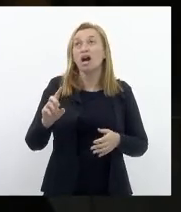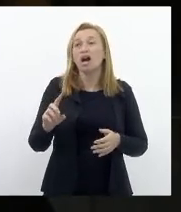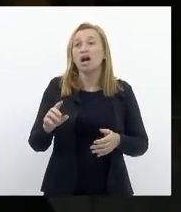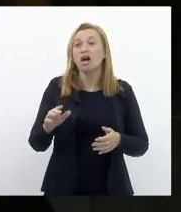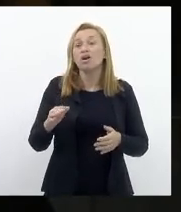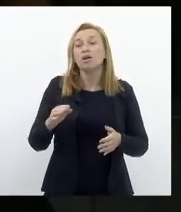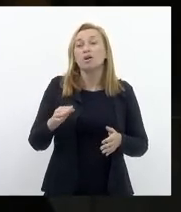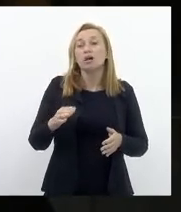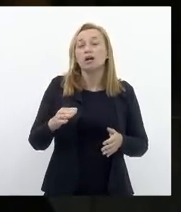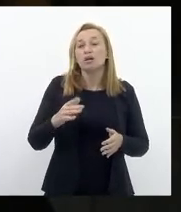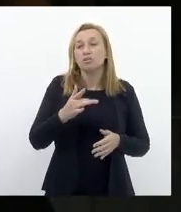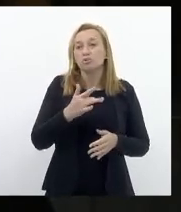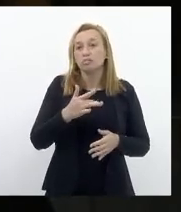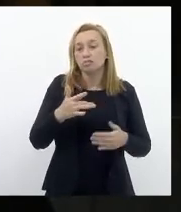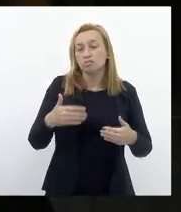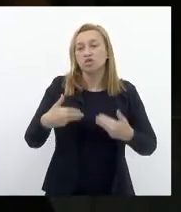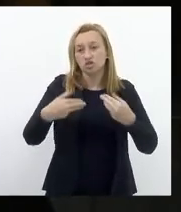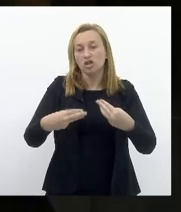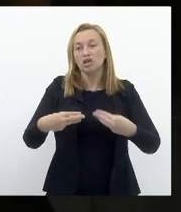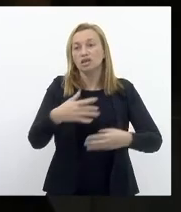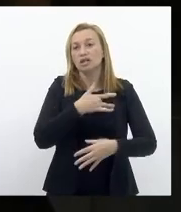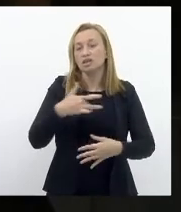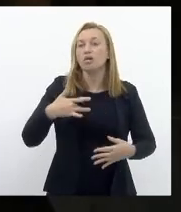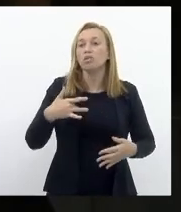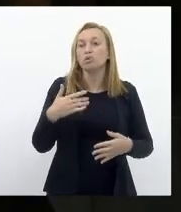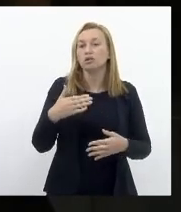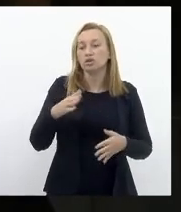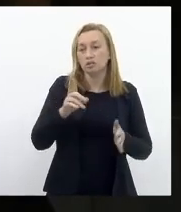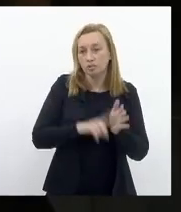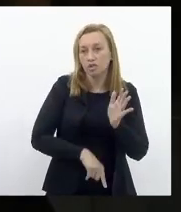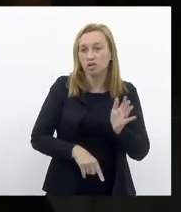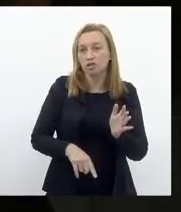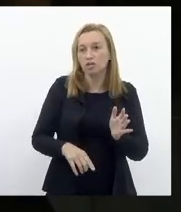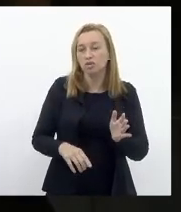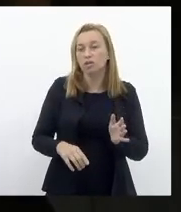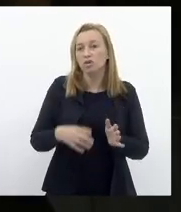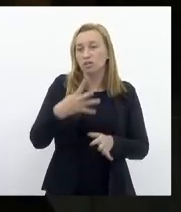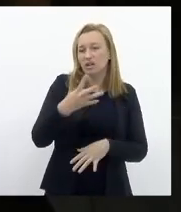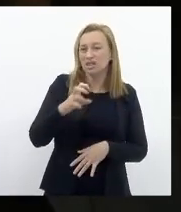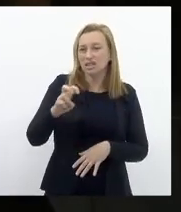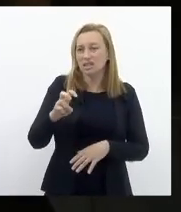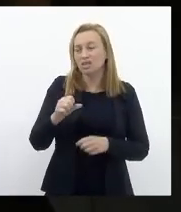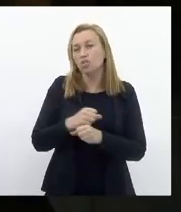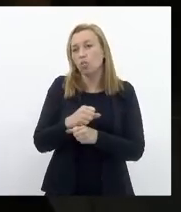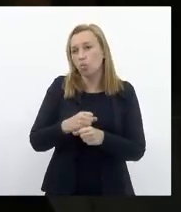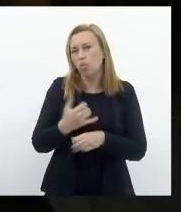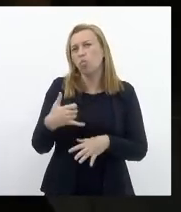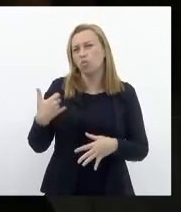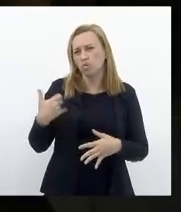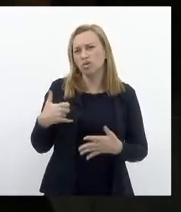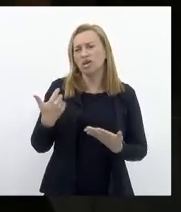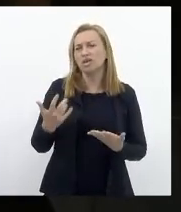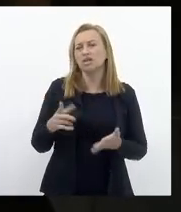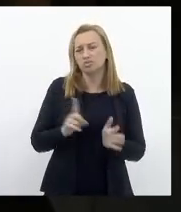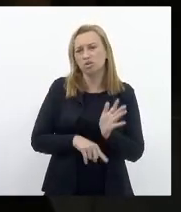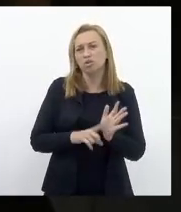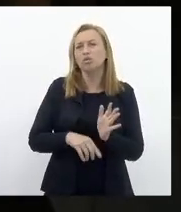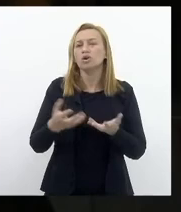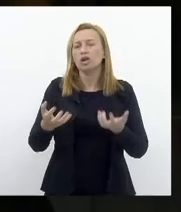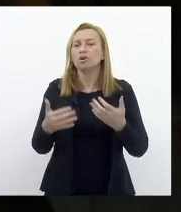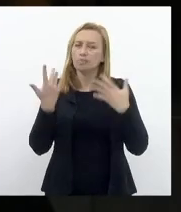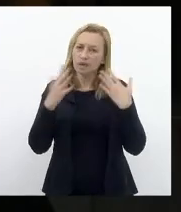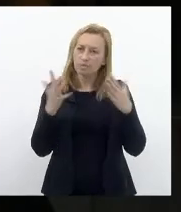Saúde Baixou Reivindica-se Que vá até 45 anos Porque do contrário Diminui-se muito O espectro de doadores potenciais Então quero saudar